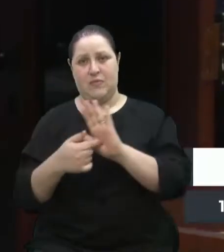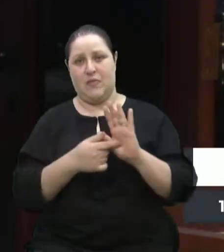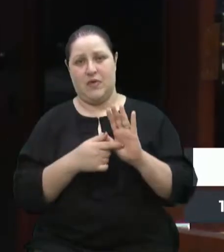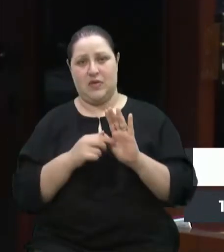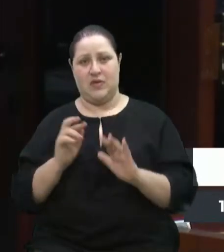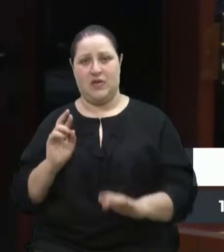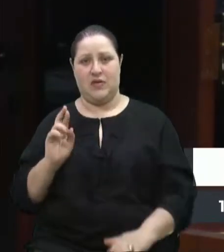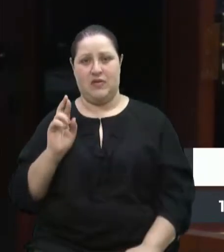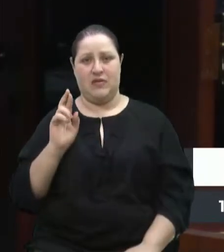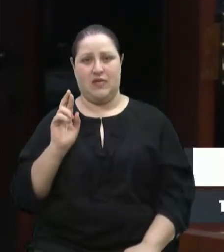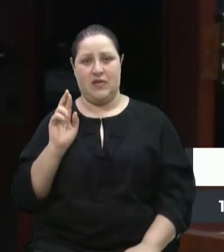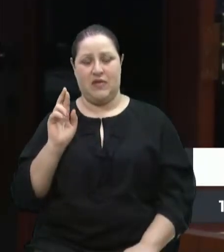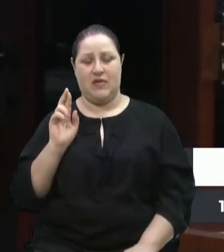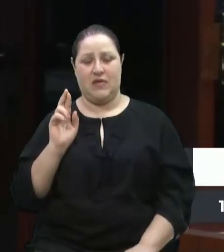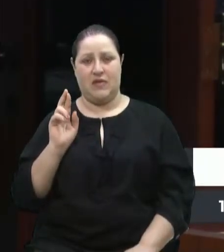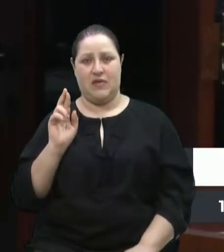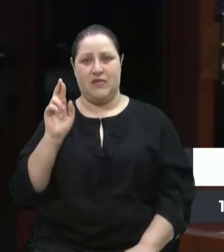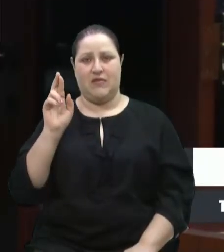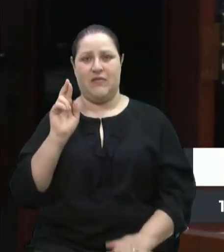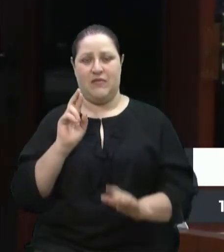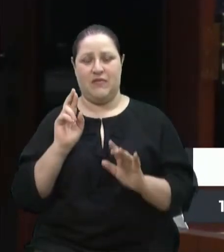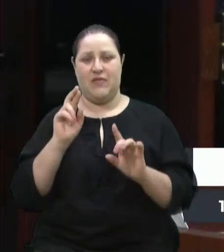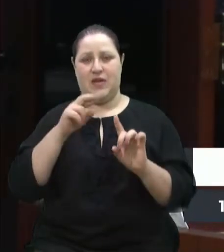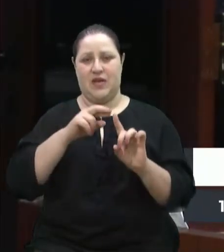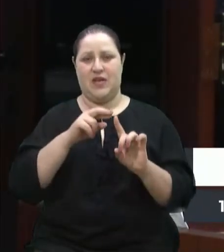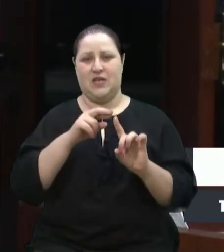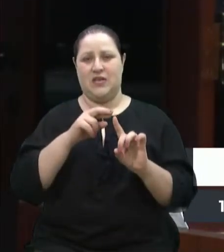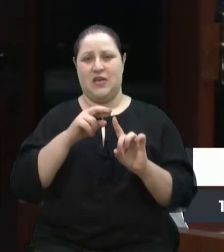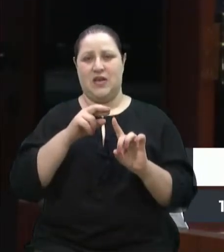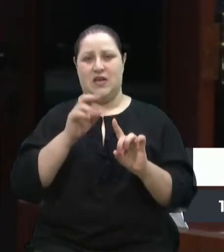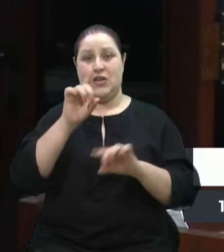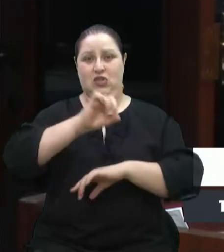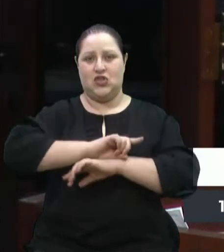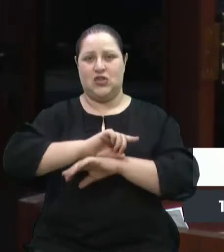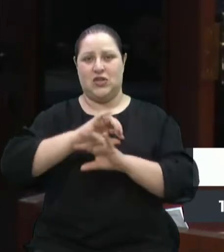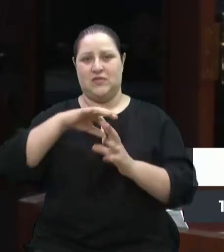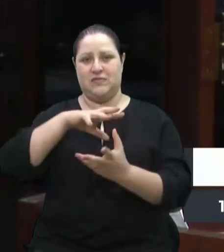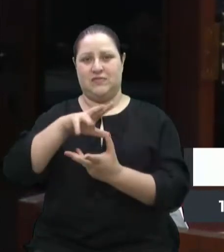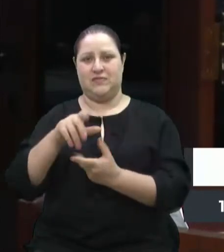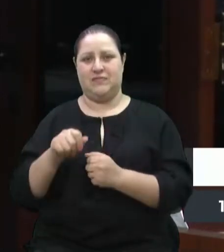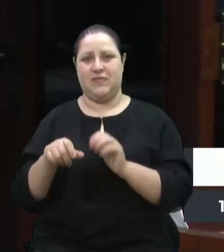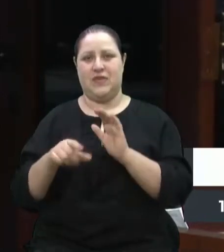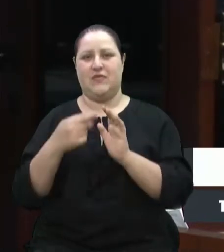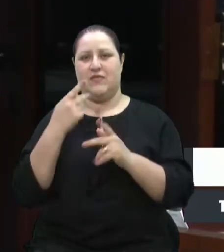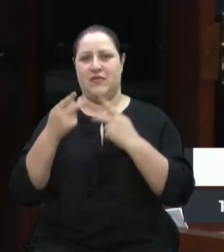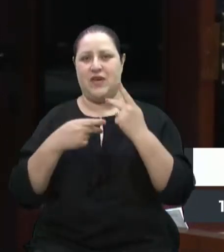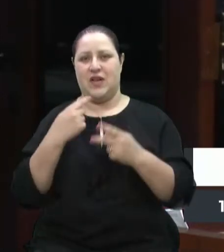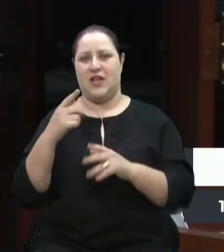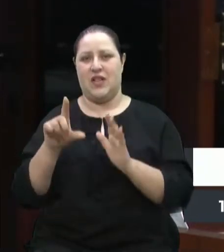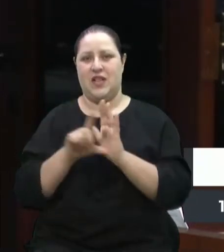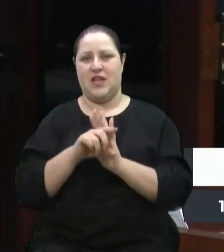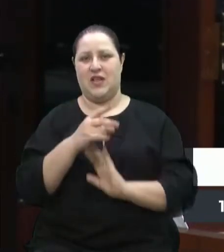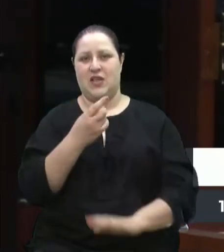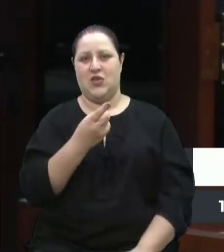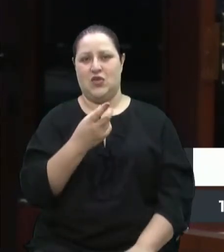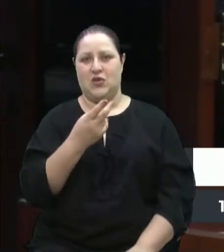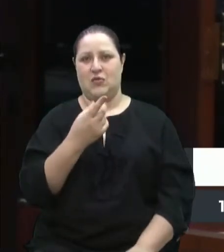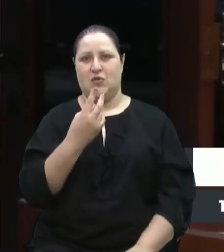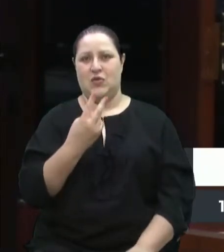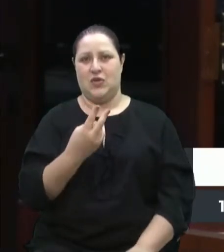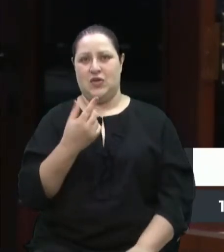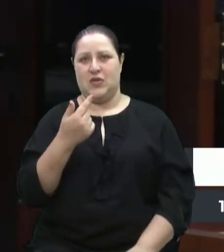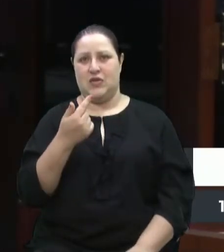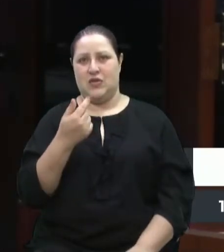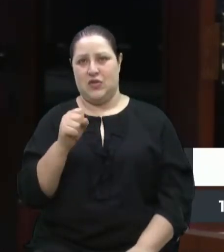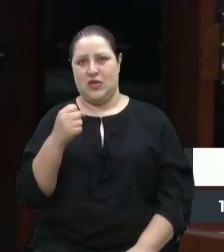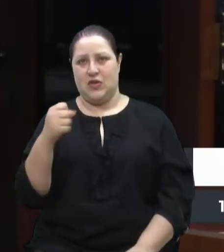Além disso, eu gostaria de citar a Lei 12.288 de 2010, que institui